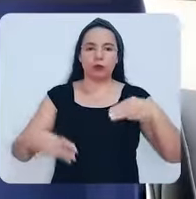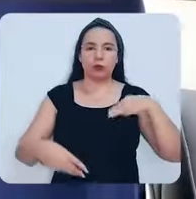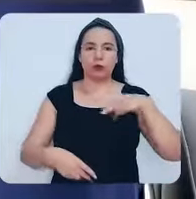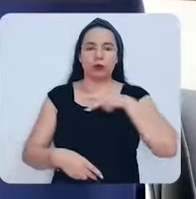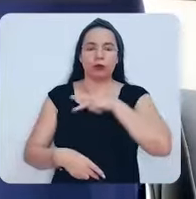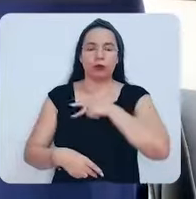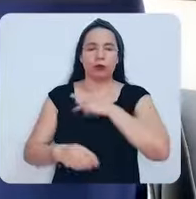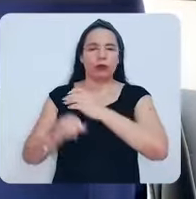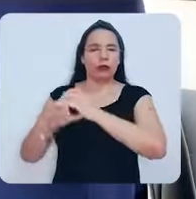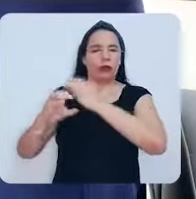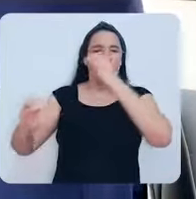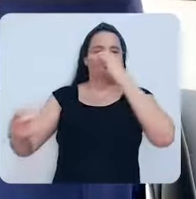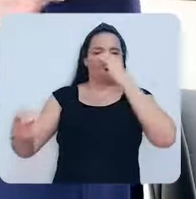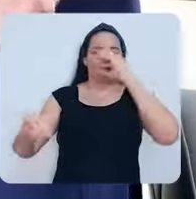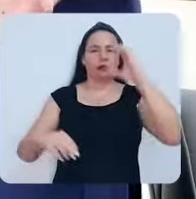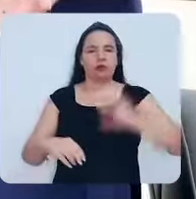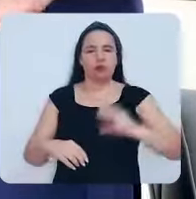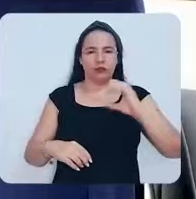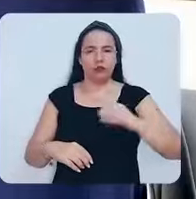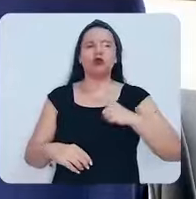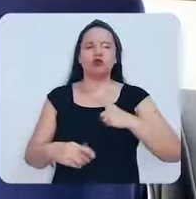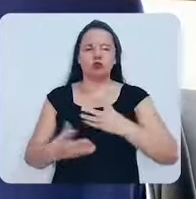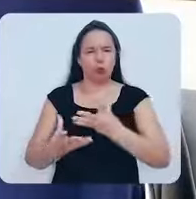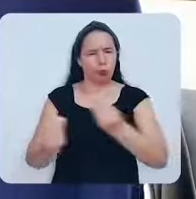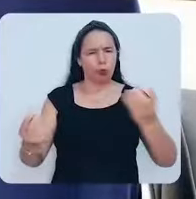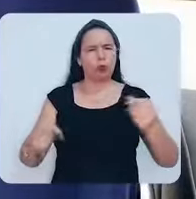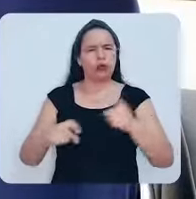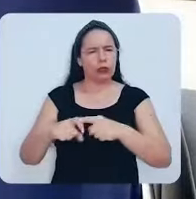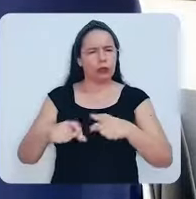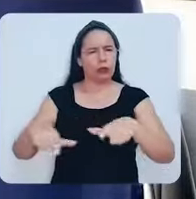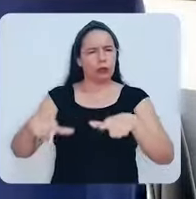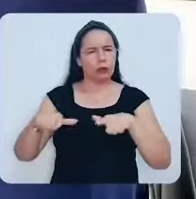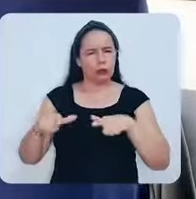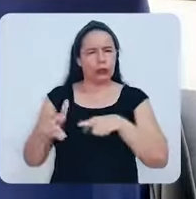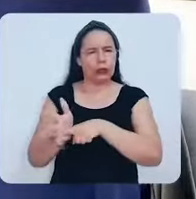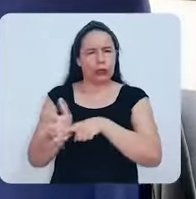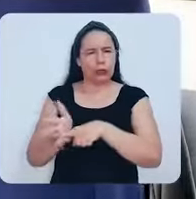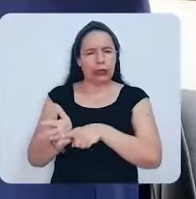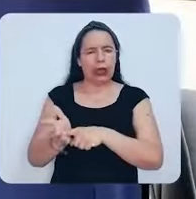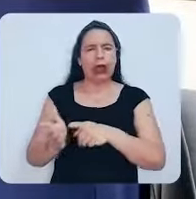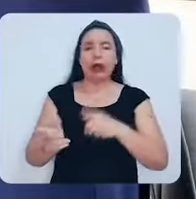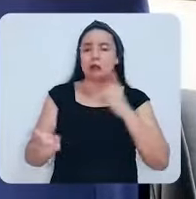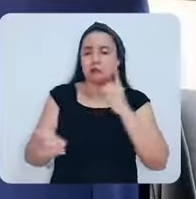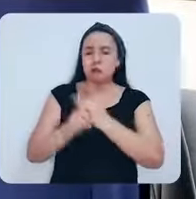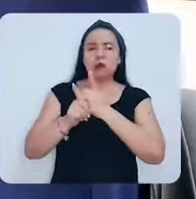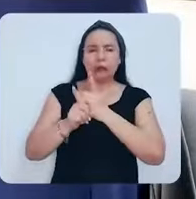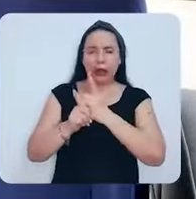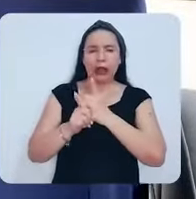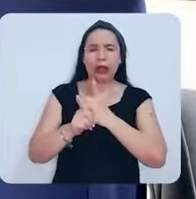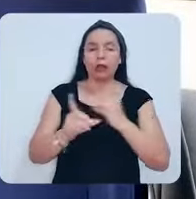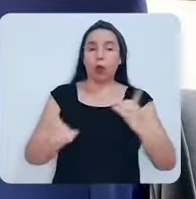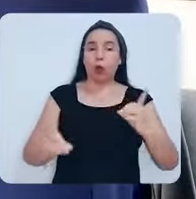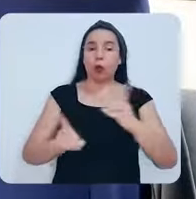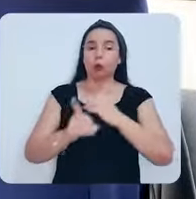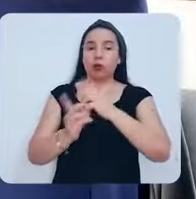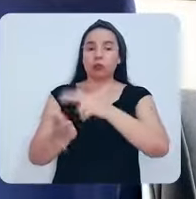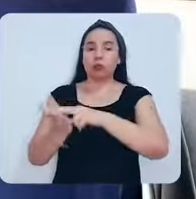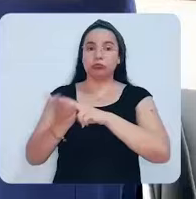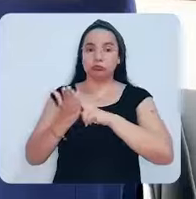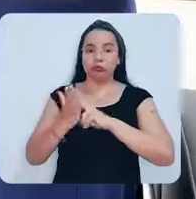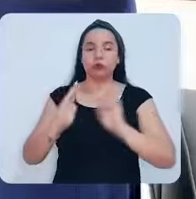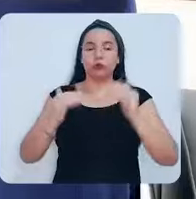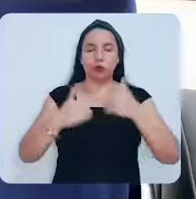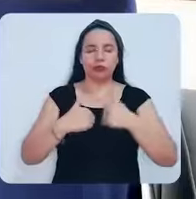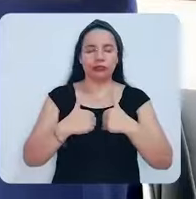vários diagnósticos até chegar no diagnóstico de autismo. Até poder compreender isso foi muito difícil.